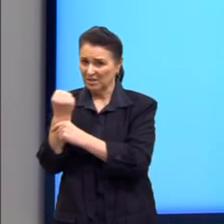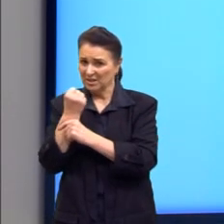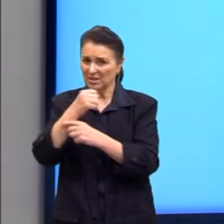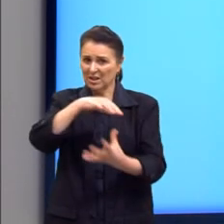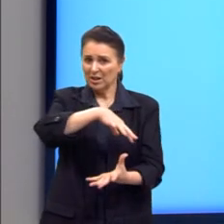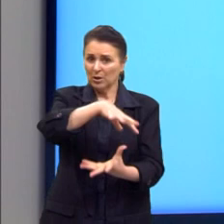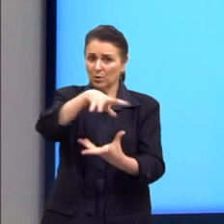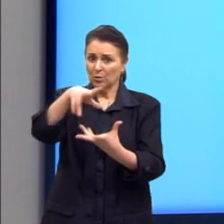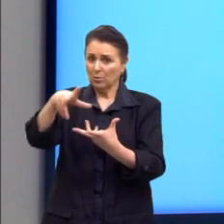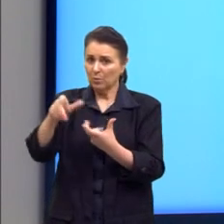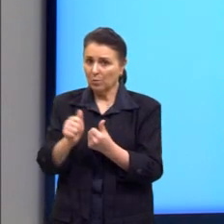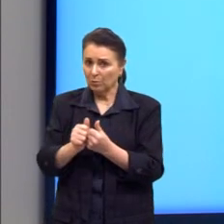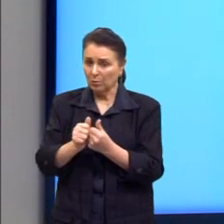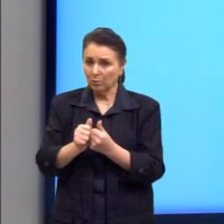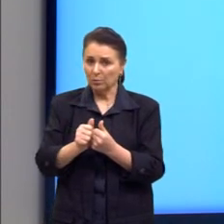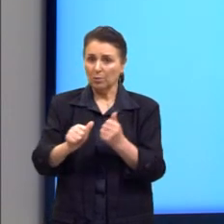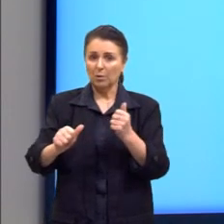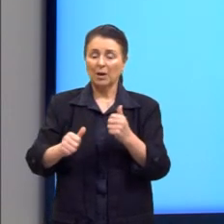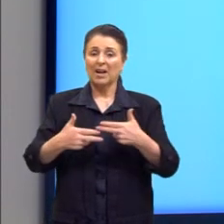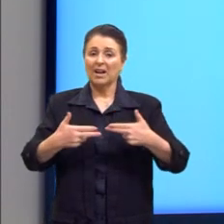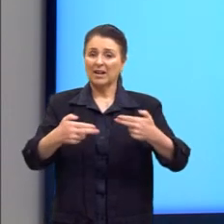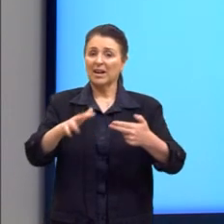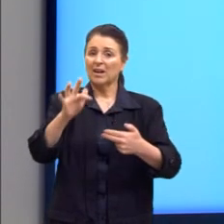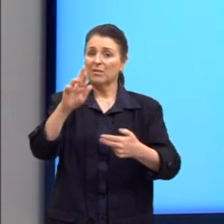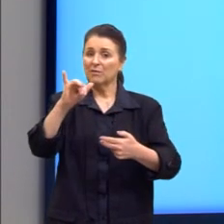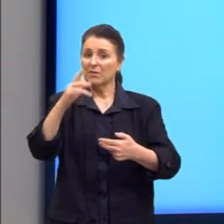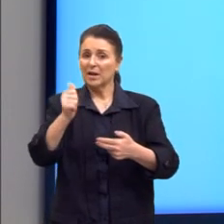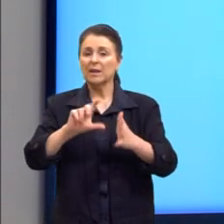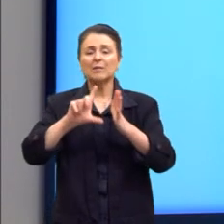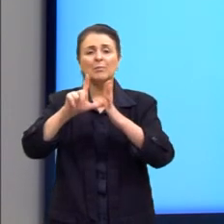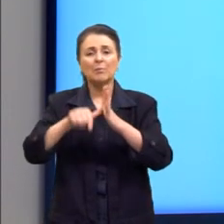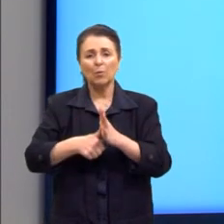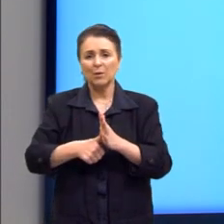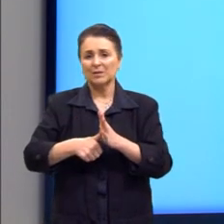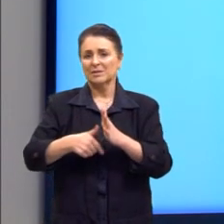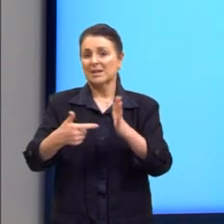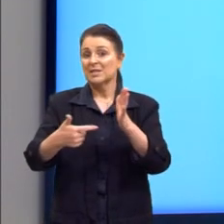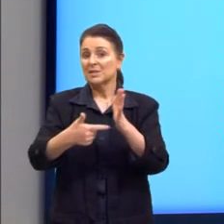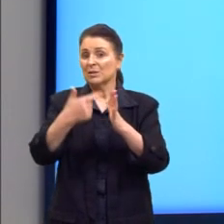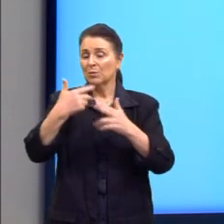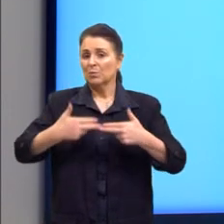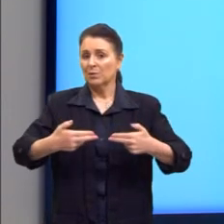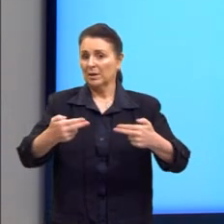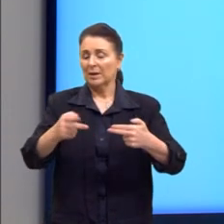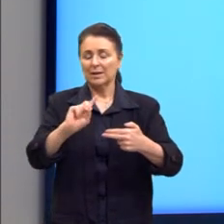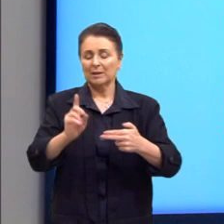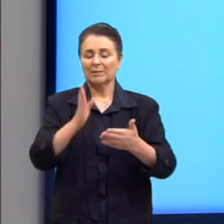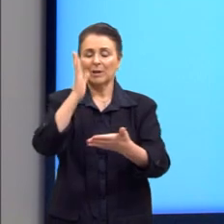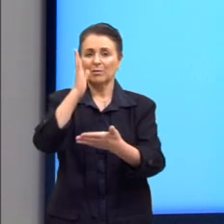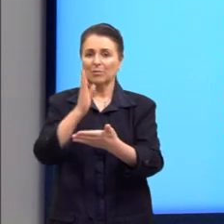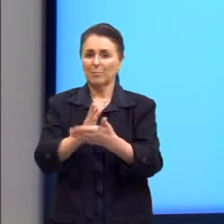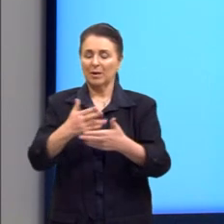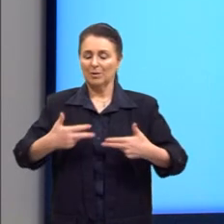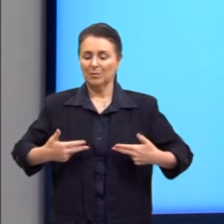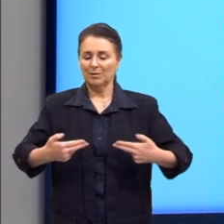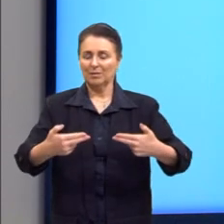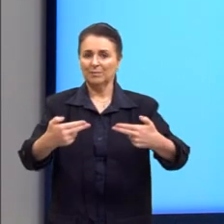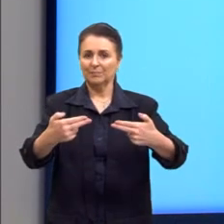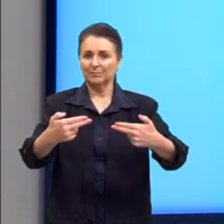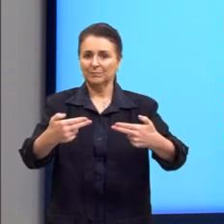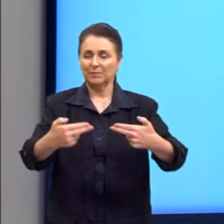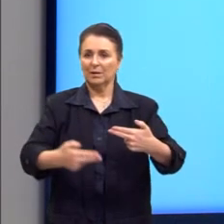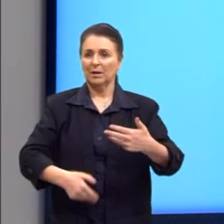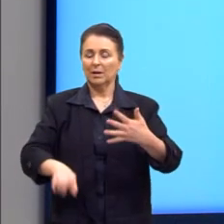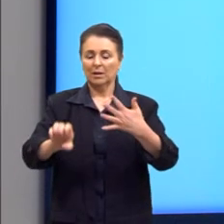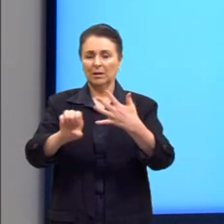Guerra Fria, ela vai caracterizar o período pós-Segunda Guerra, e não o entreguerras. Também não é essa a opção. Ou a opção E, então,